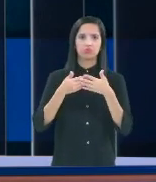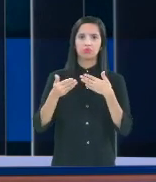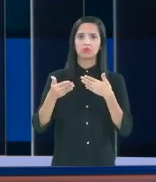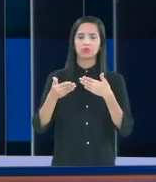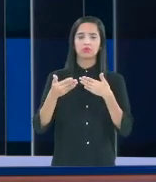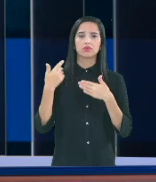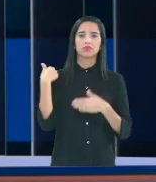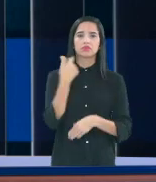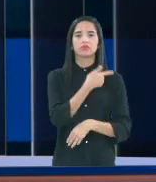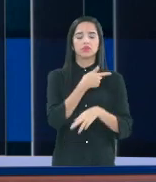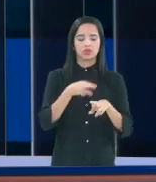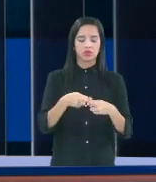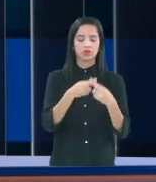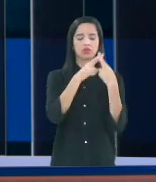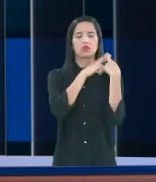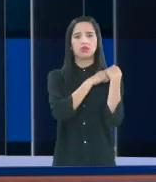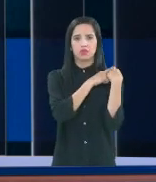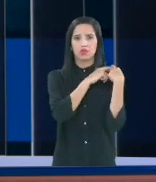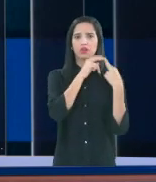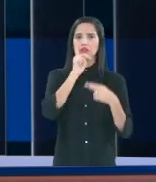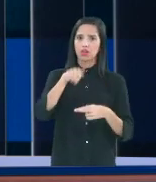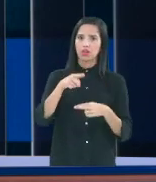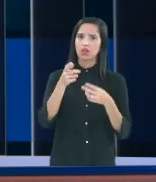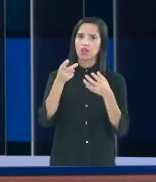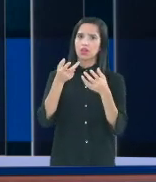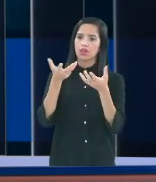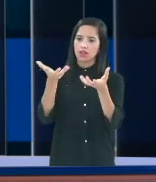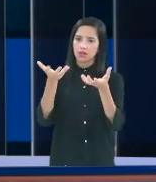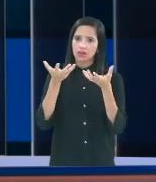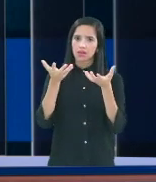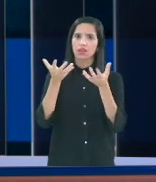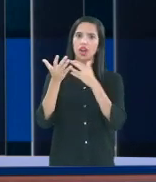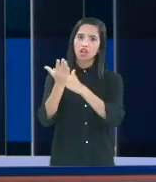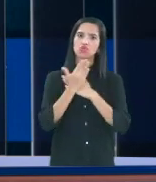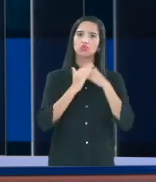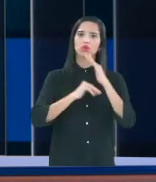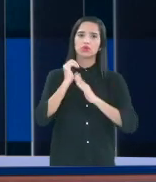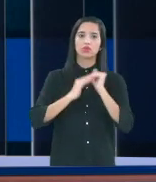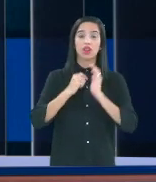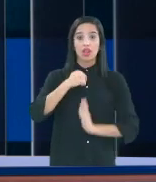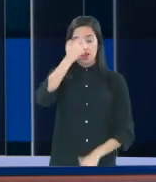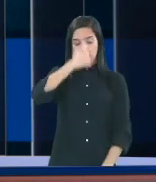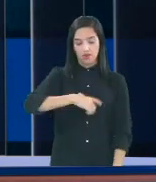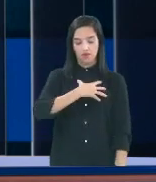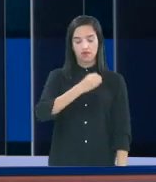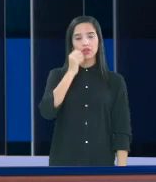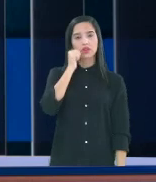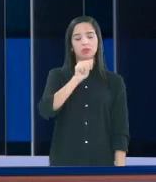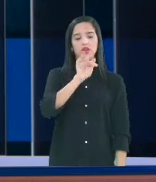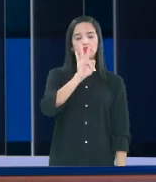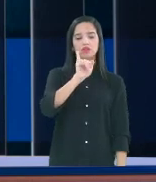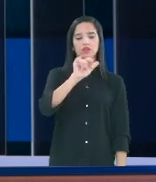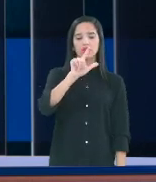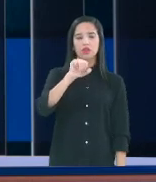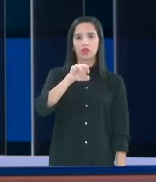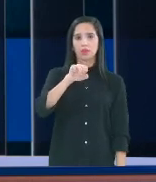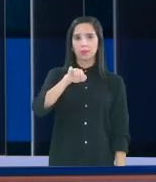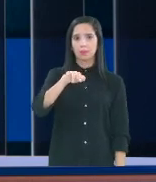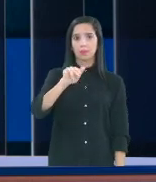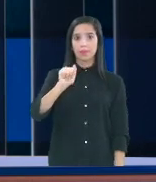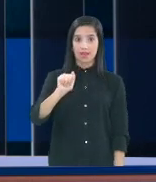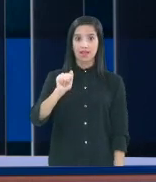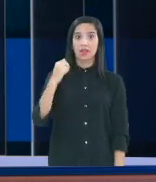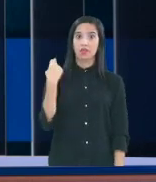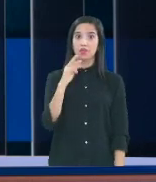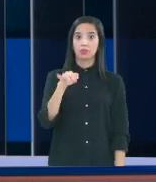A nossa obrigação é procurar especialista. Eu, o filho da dona Filomeno, Chico Costa, estarei de